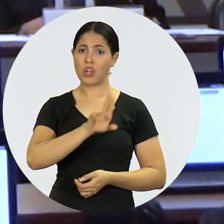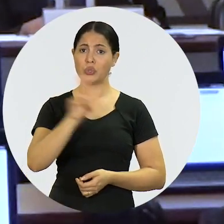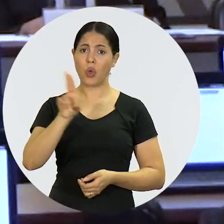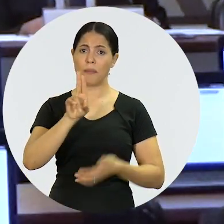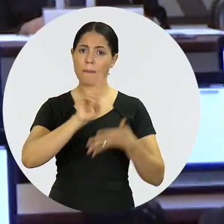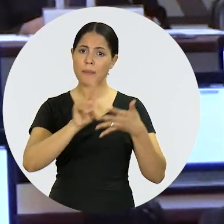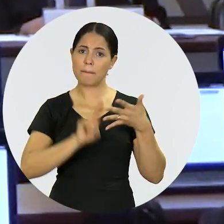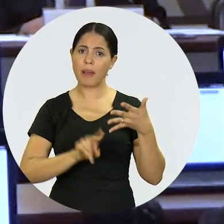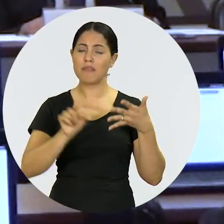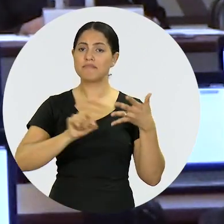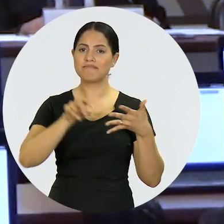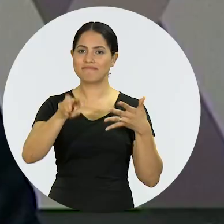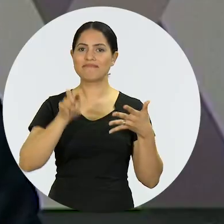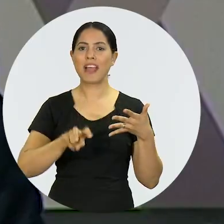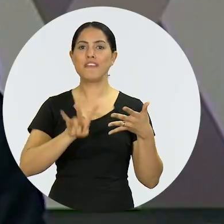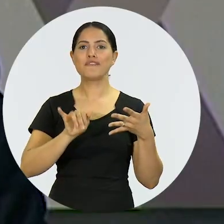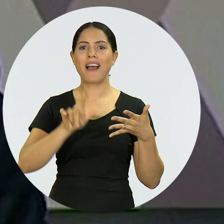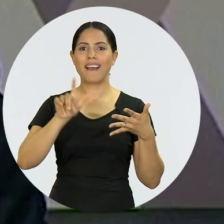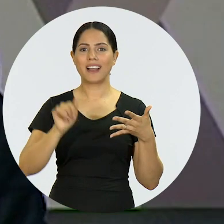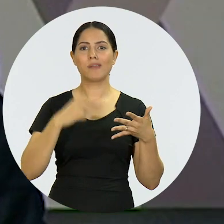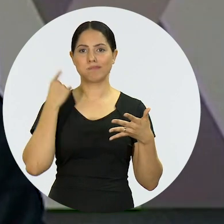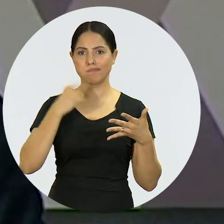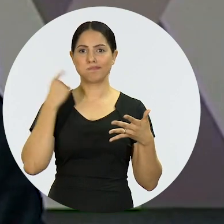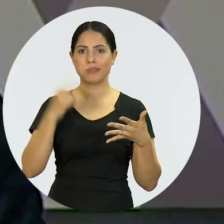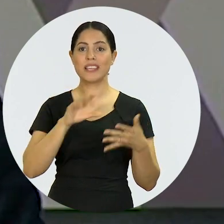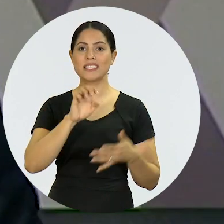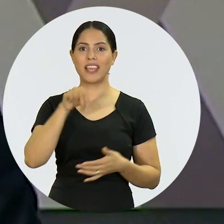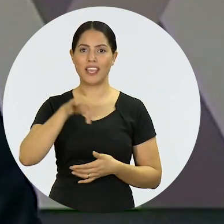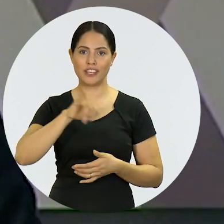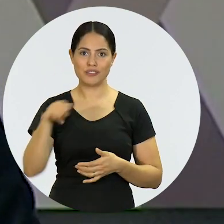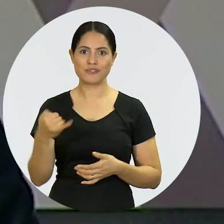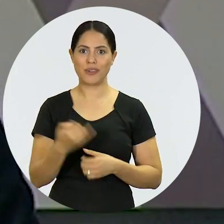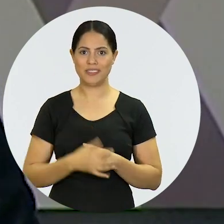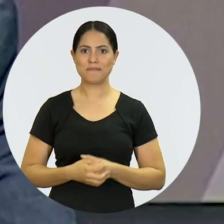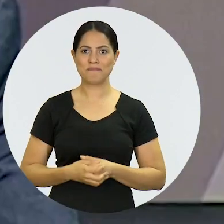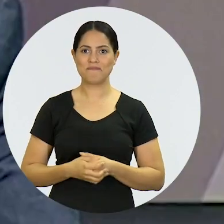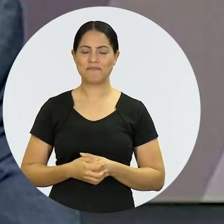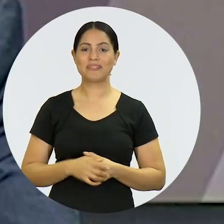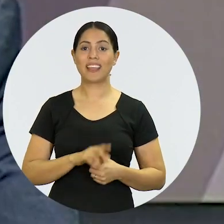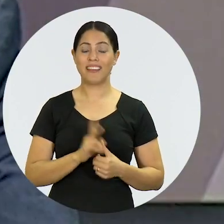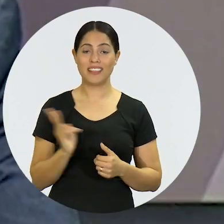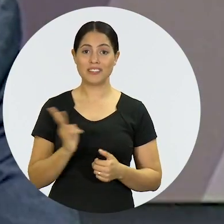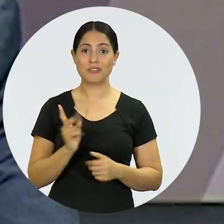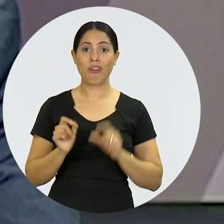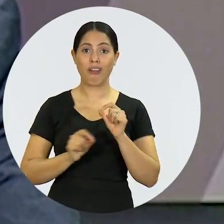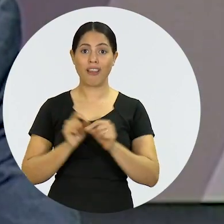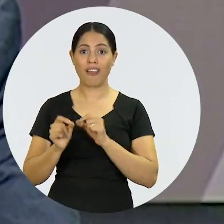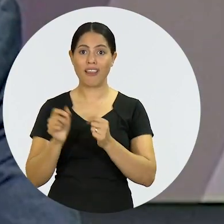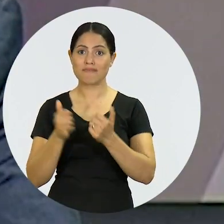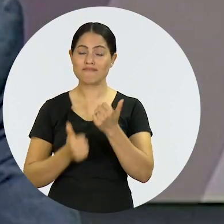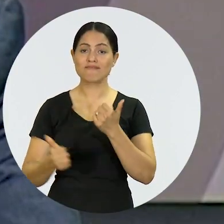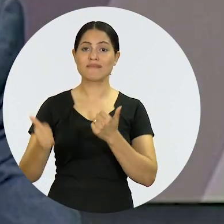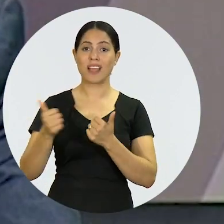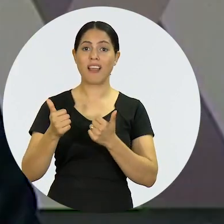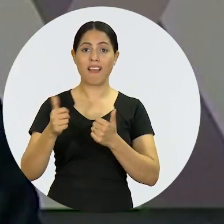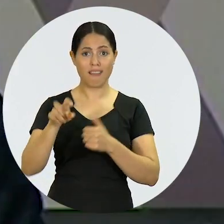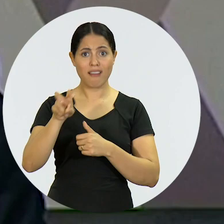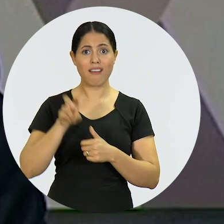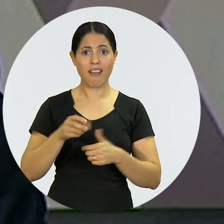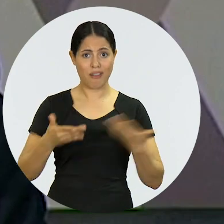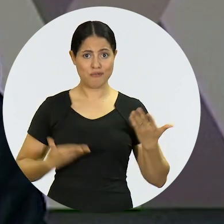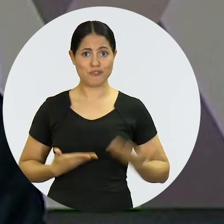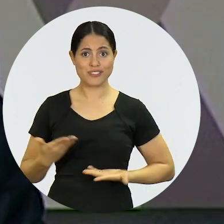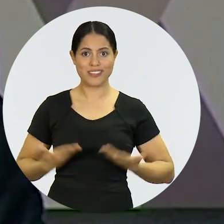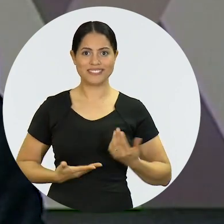nomeados no Diário Oficial da União para as vagas da advocacia no CNJ. André Godinho foi reconduzido ao cargo,